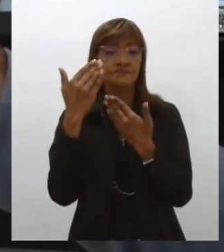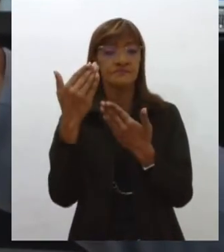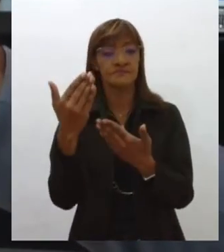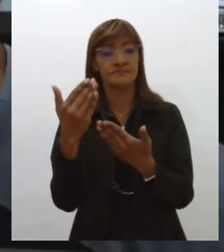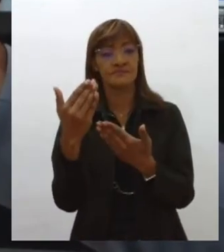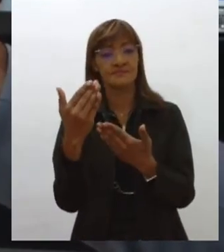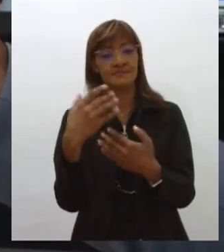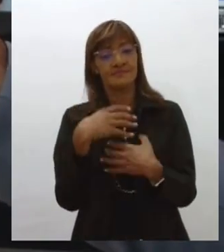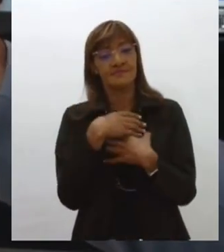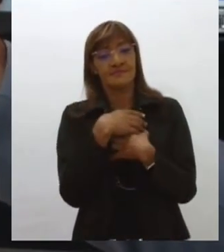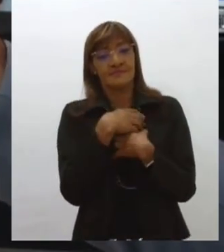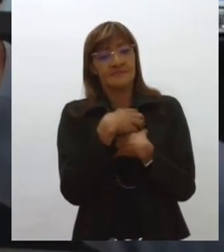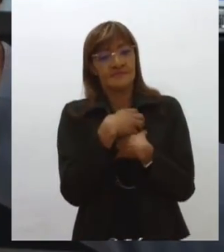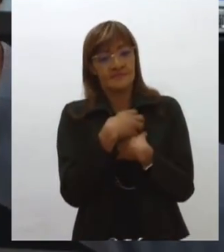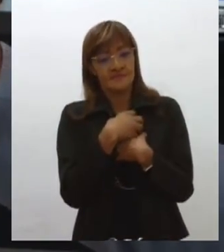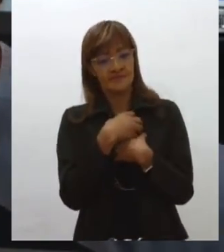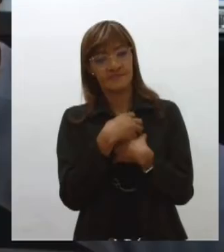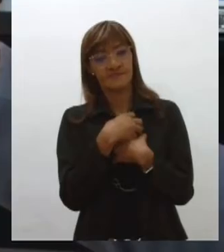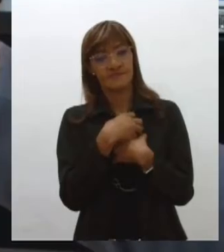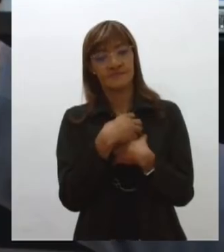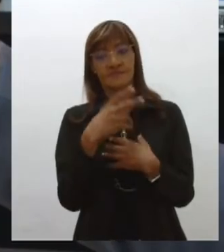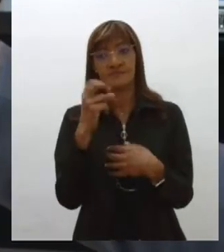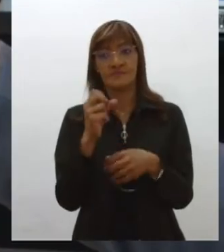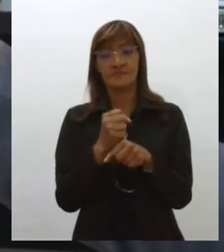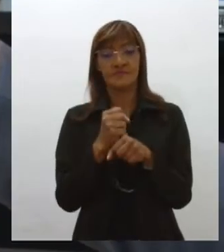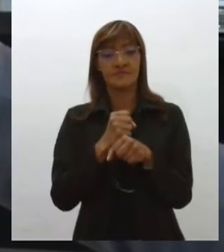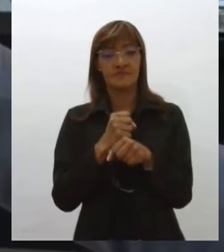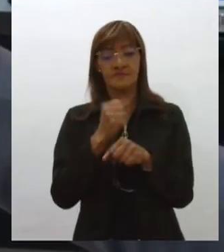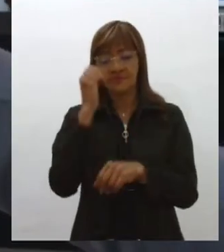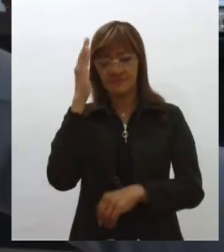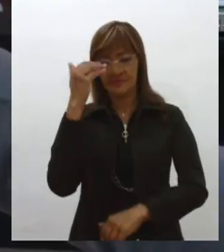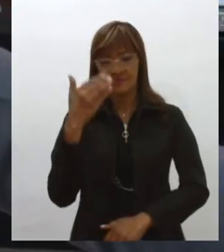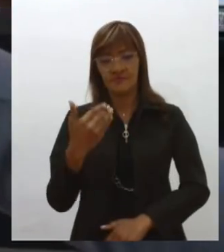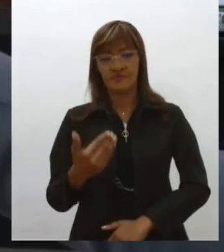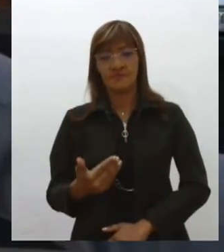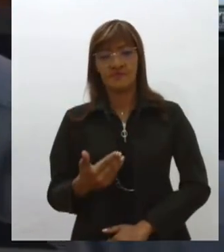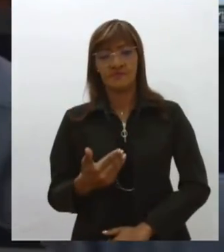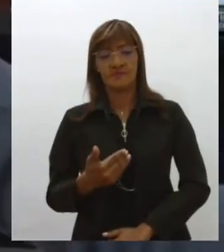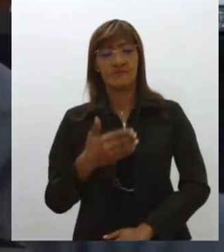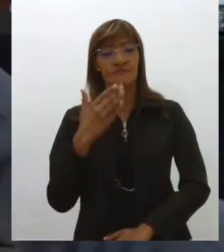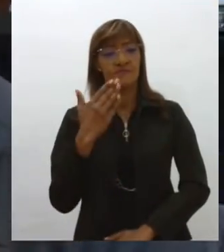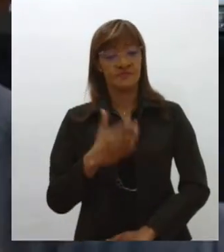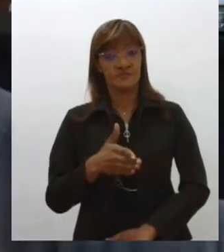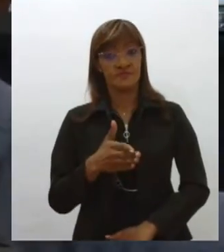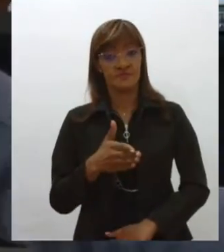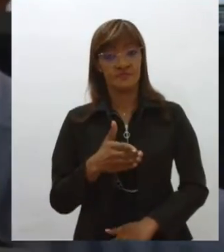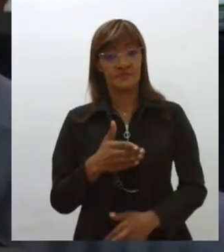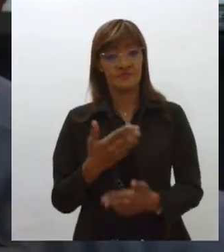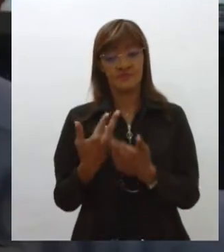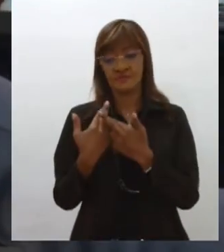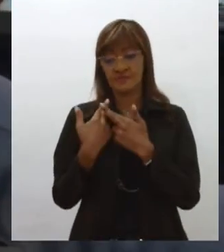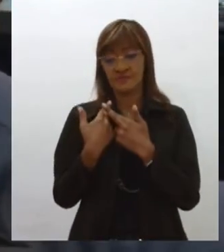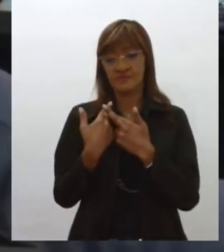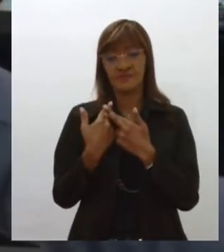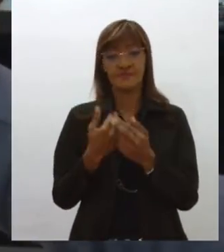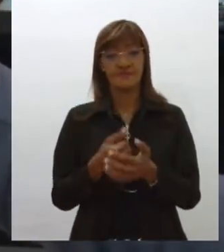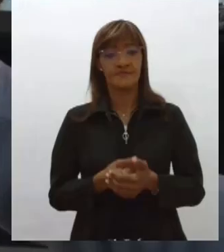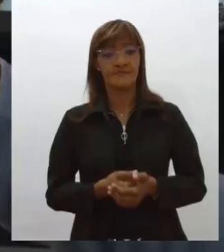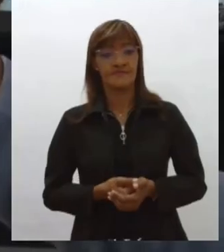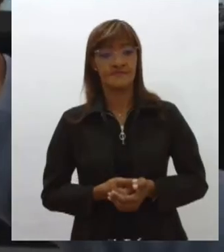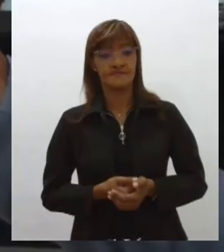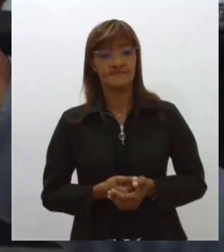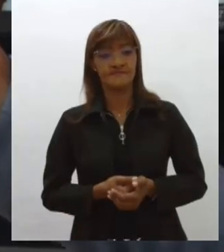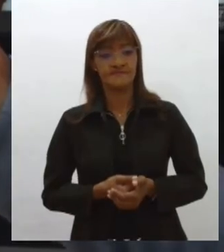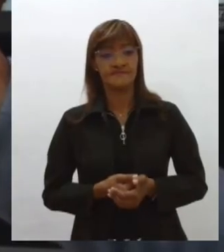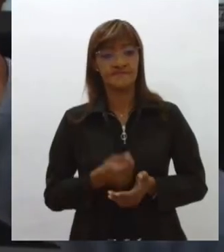muito honrado de estar como superintendente nesse evento de 50 anos, que foram pessoas